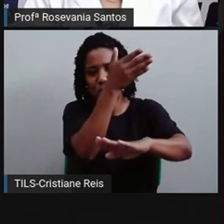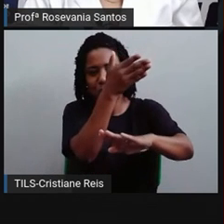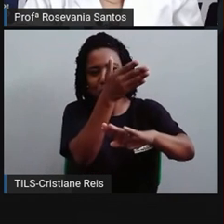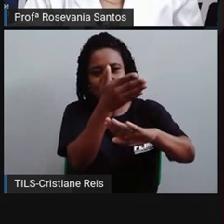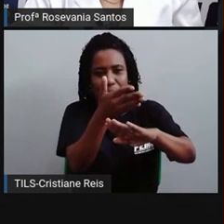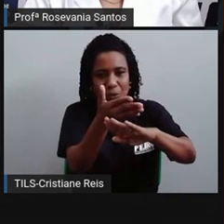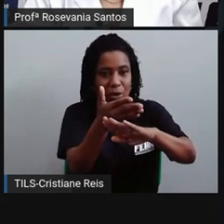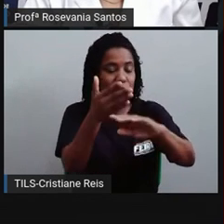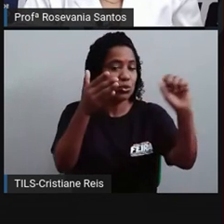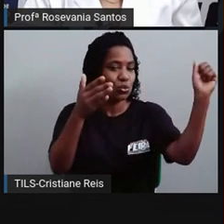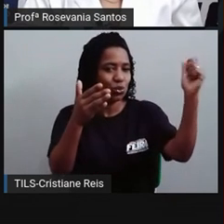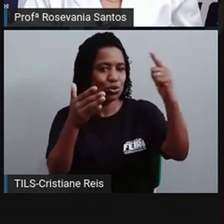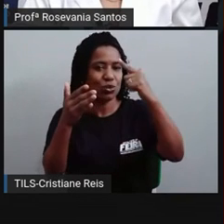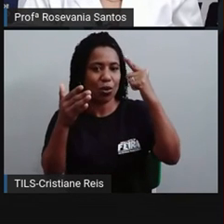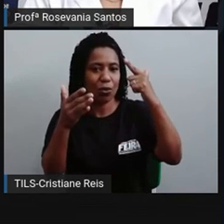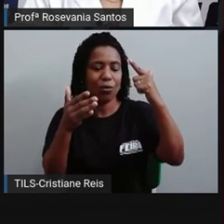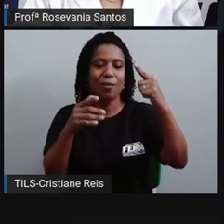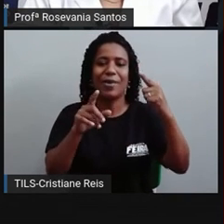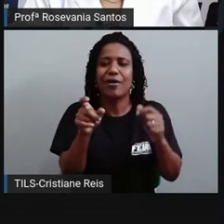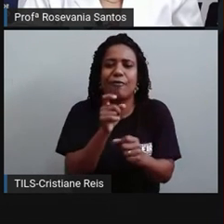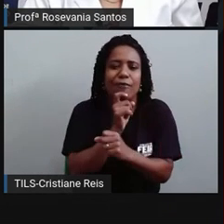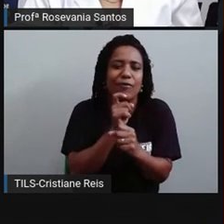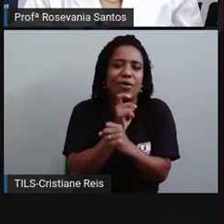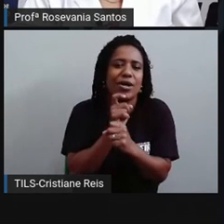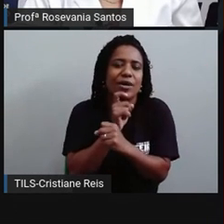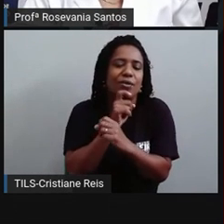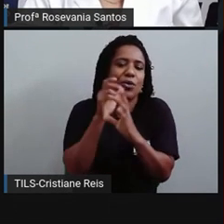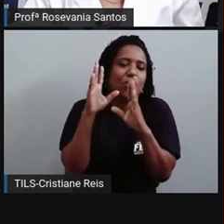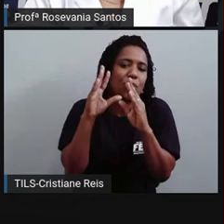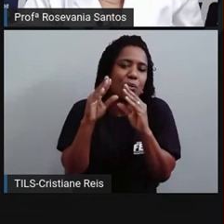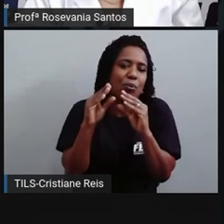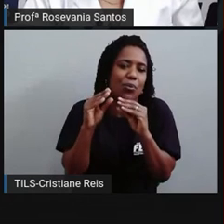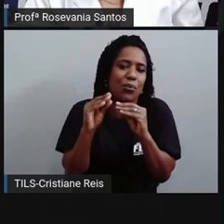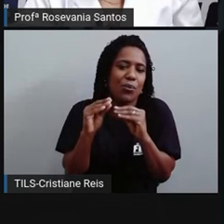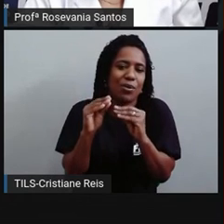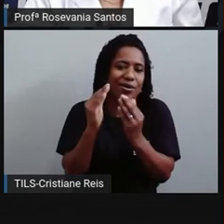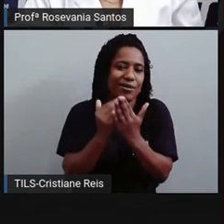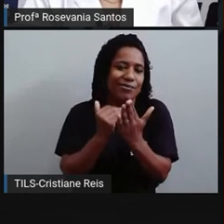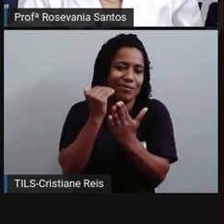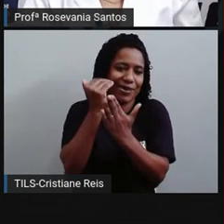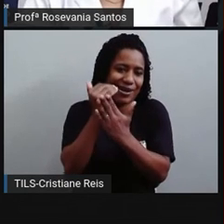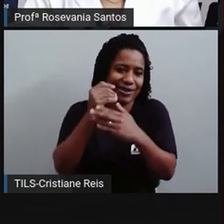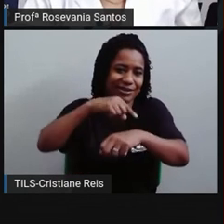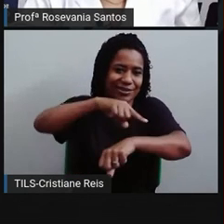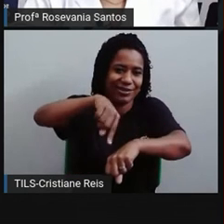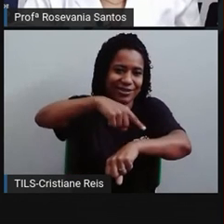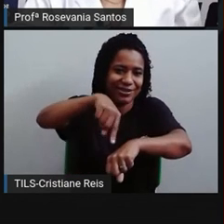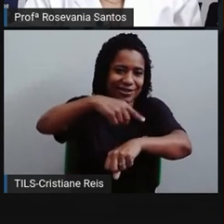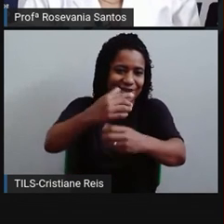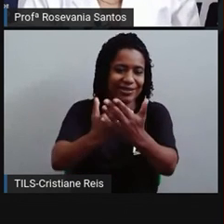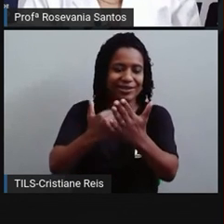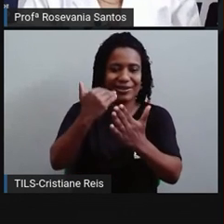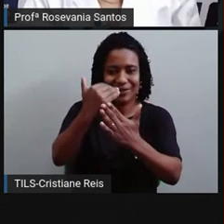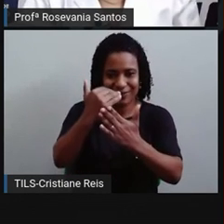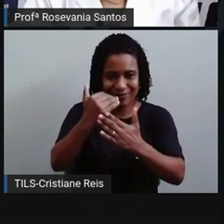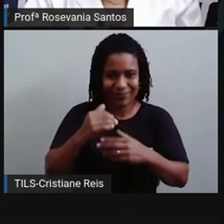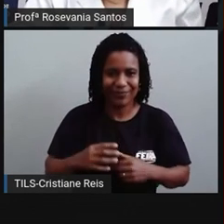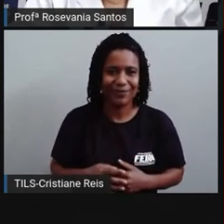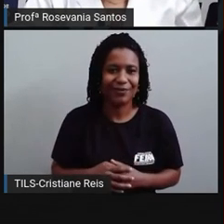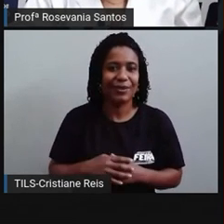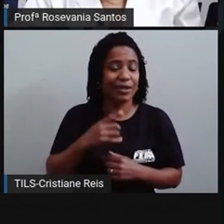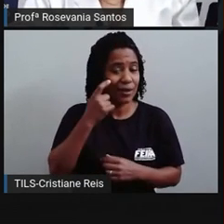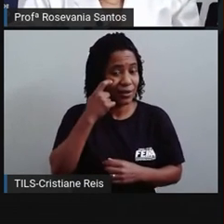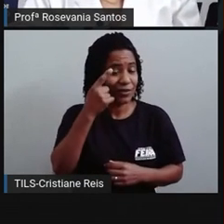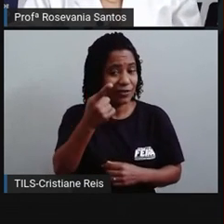inverno as noites são maiores. Aí, continuando, eu chego em outro momento de equidócio, porque sempre um solistício é separado por